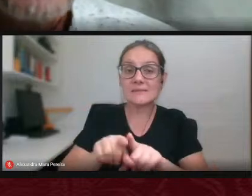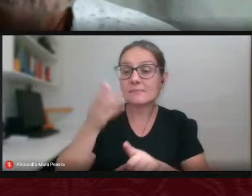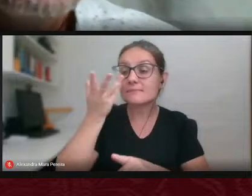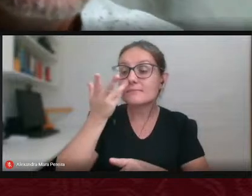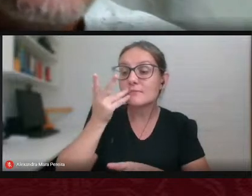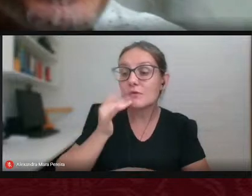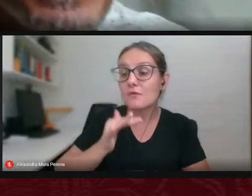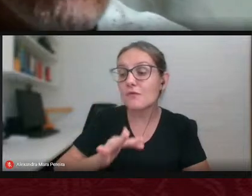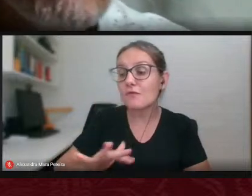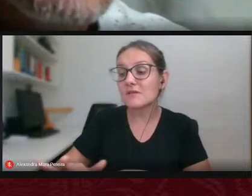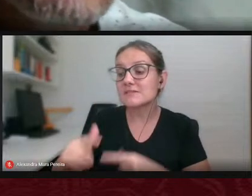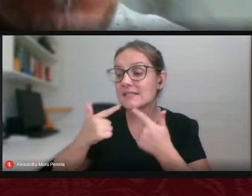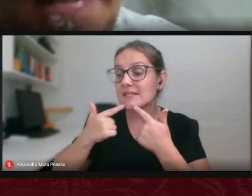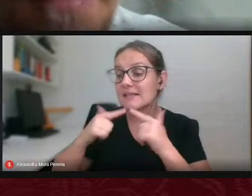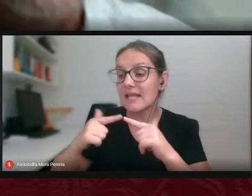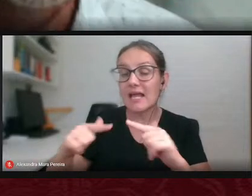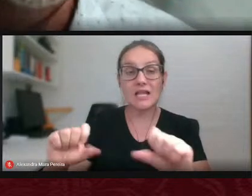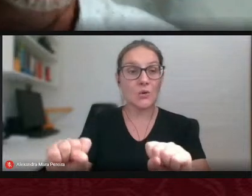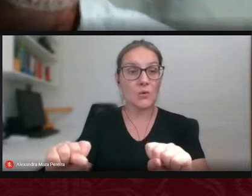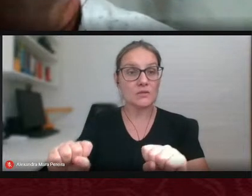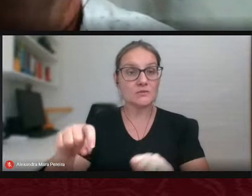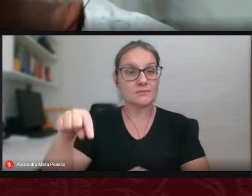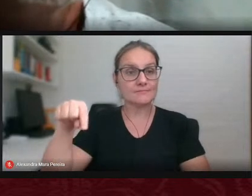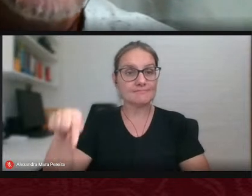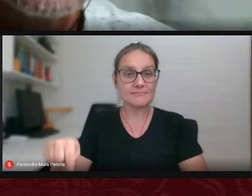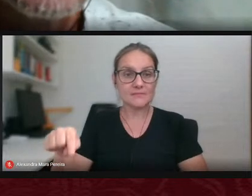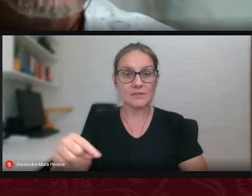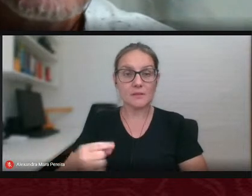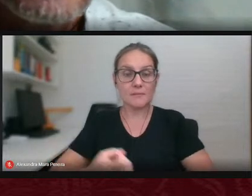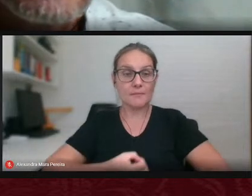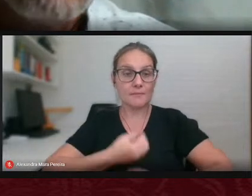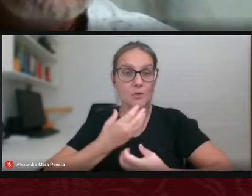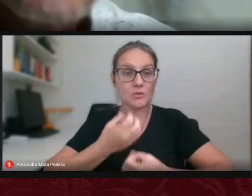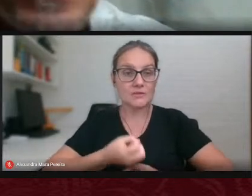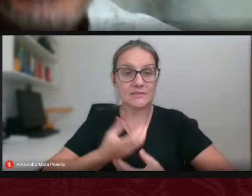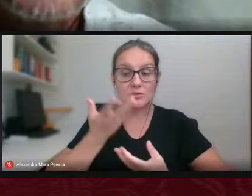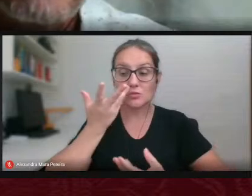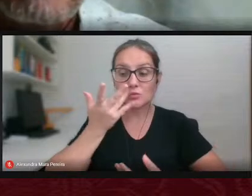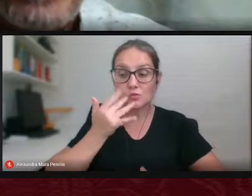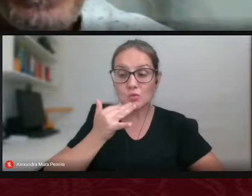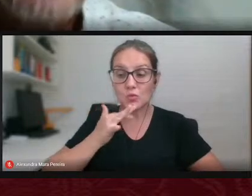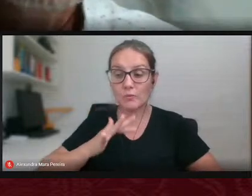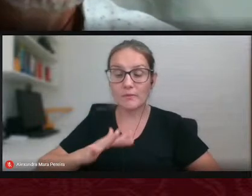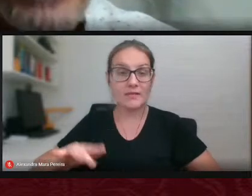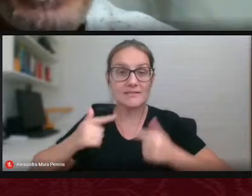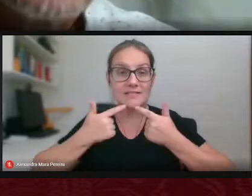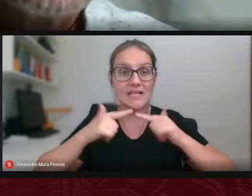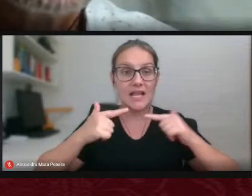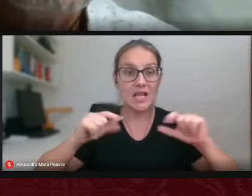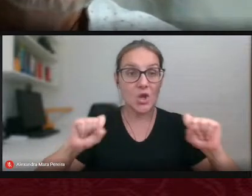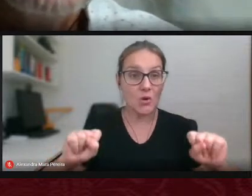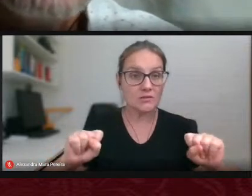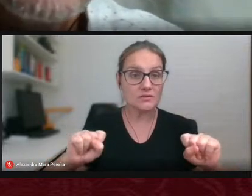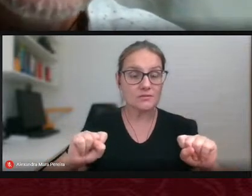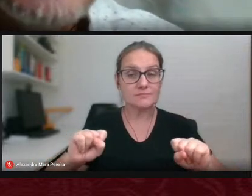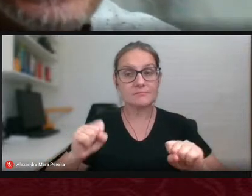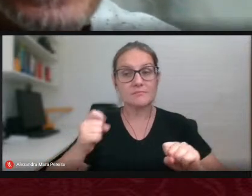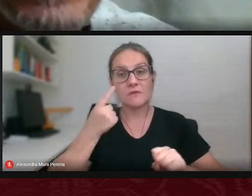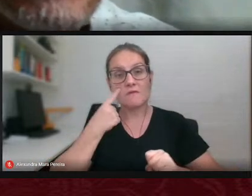a poesia como infância da linguagem ou seja a linguagem